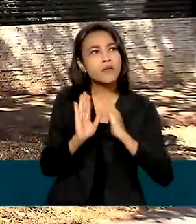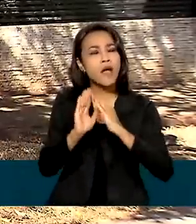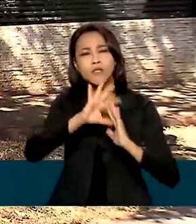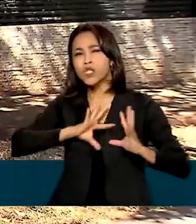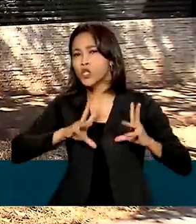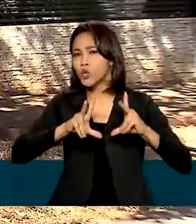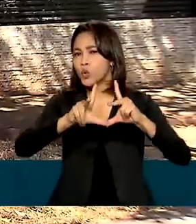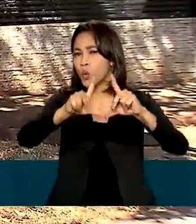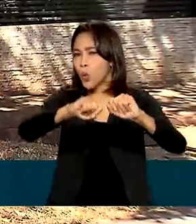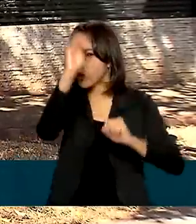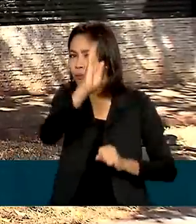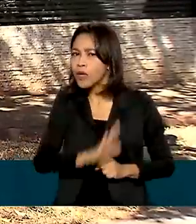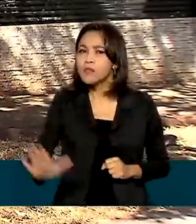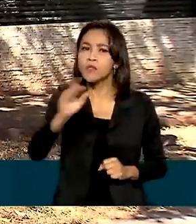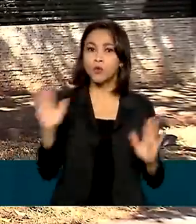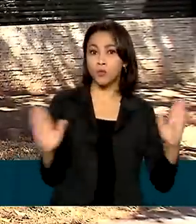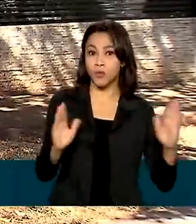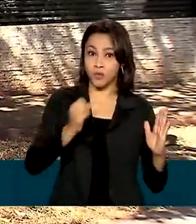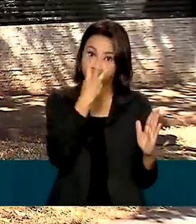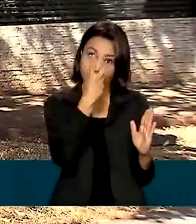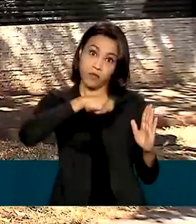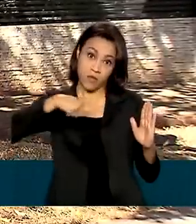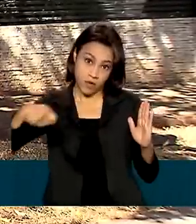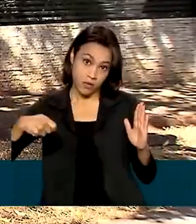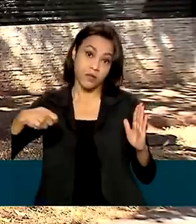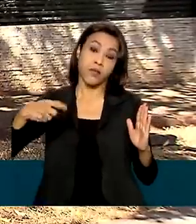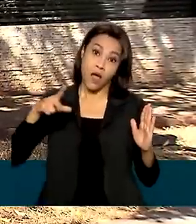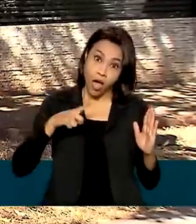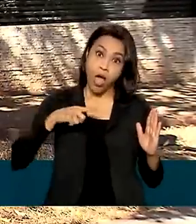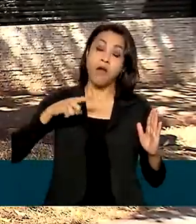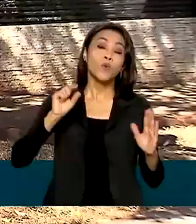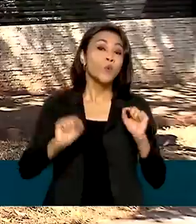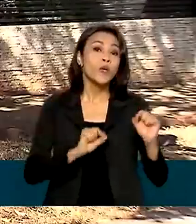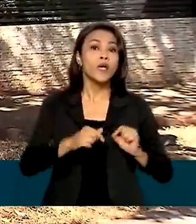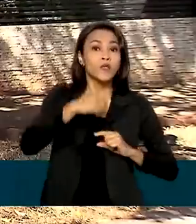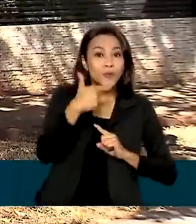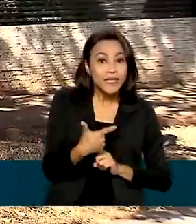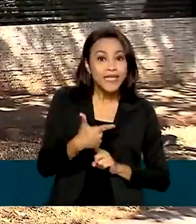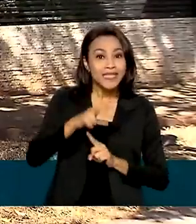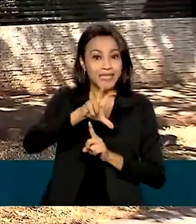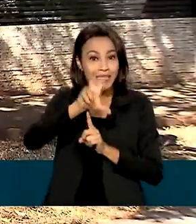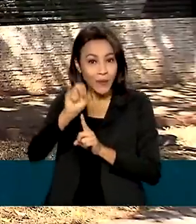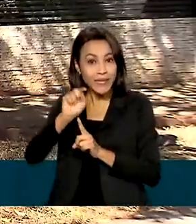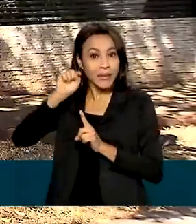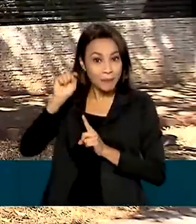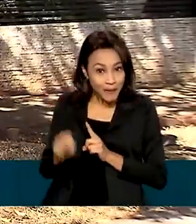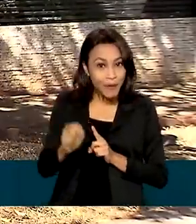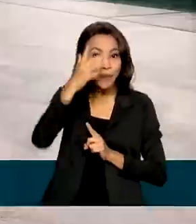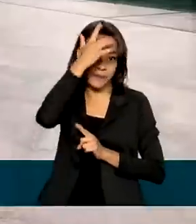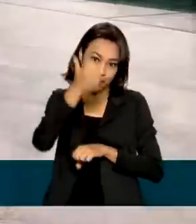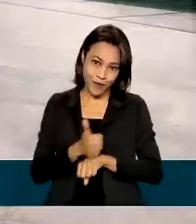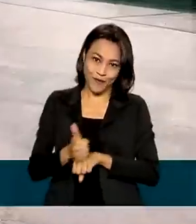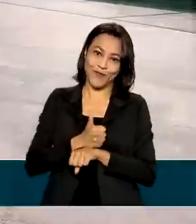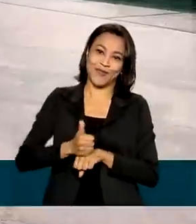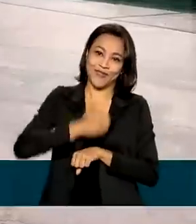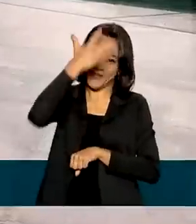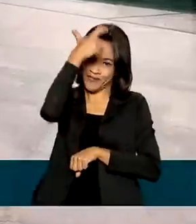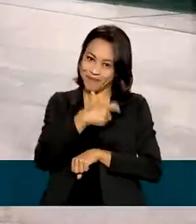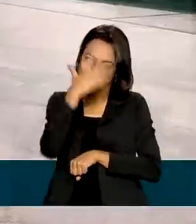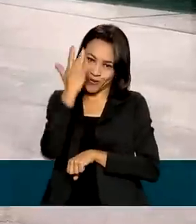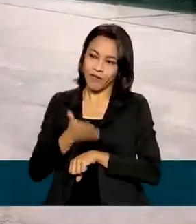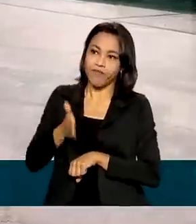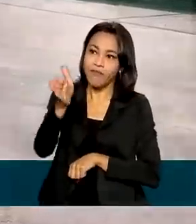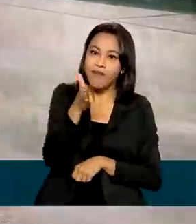três meses. E o trabalho será feito por cerca de 250 mil recenseadores. O censo